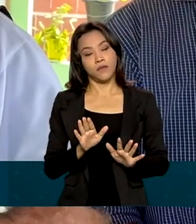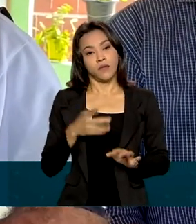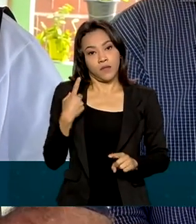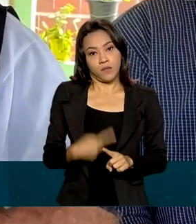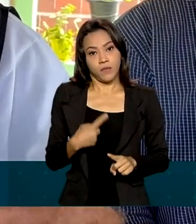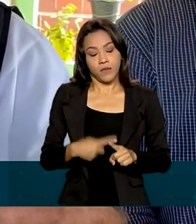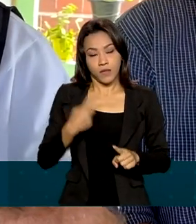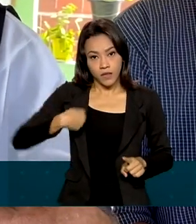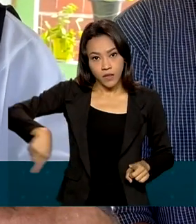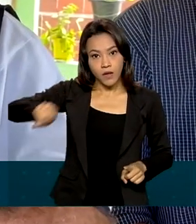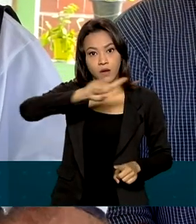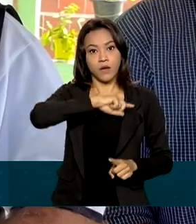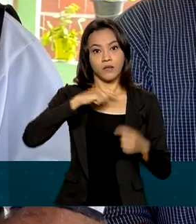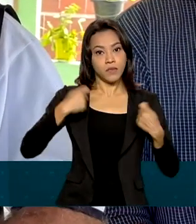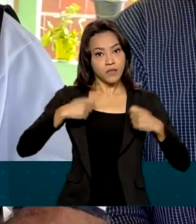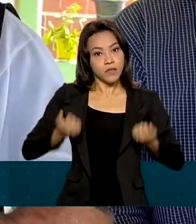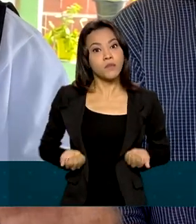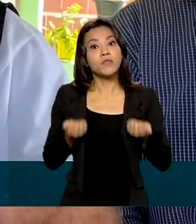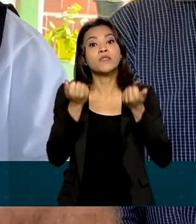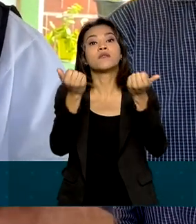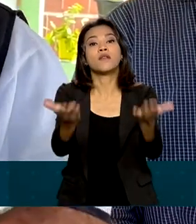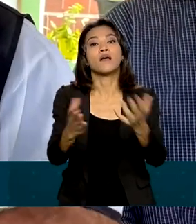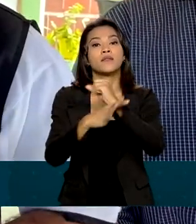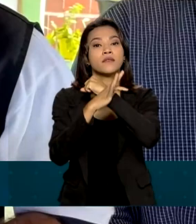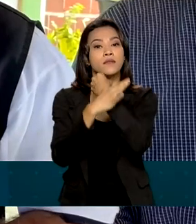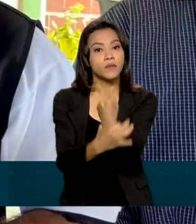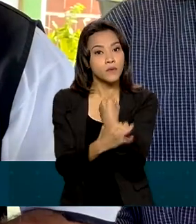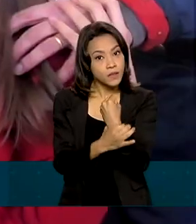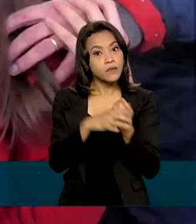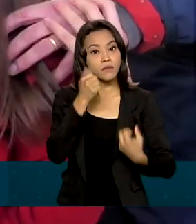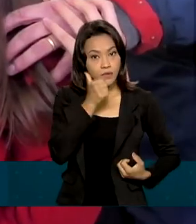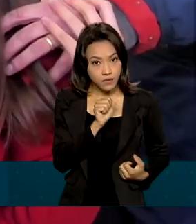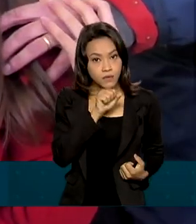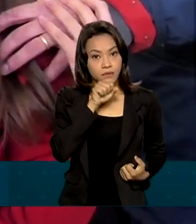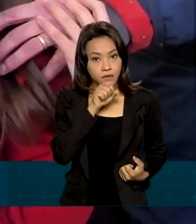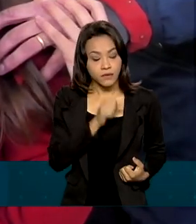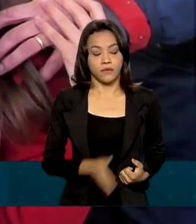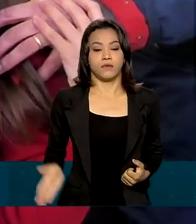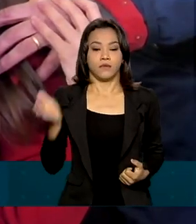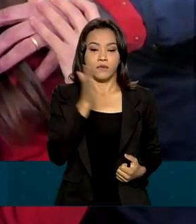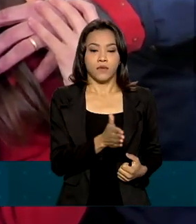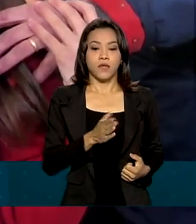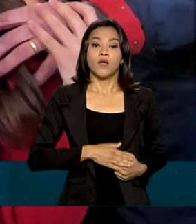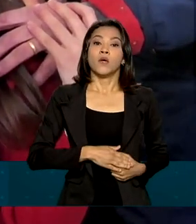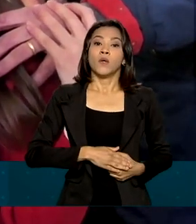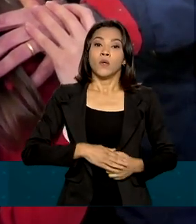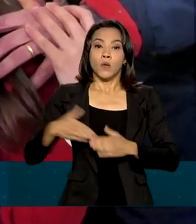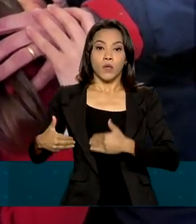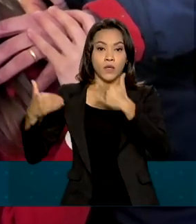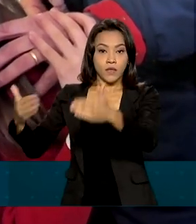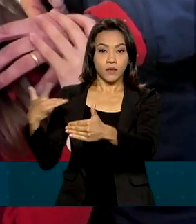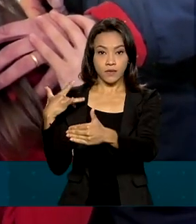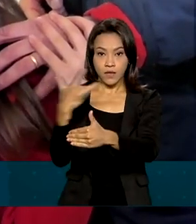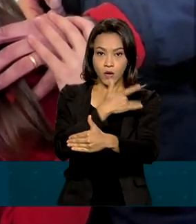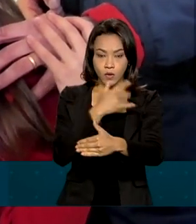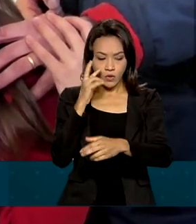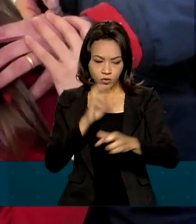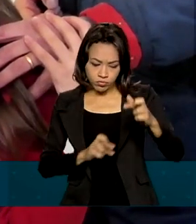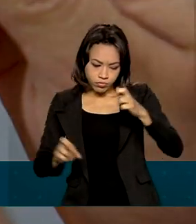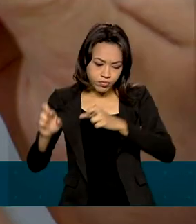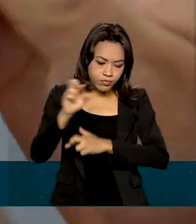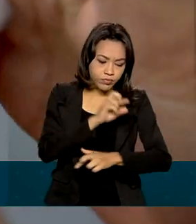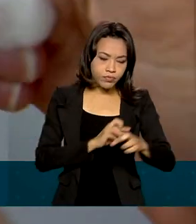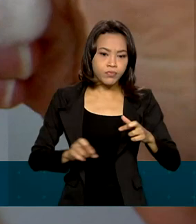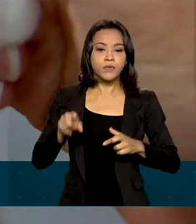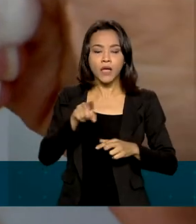proporcionar segurança, sobretudo para as mães. O Ministério da Saúde monitora todos os eventos adversos